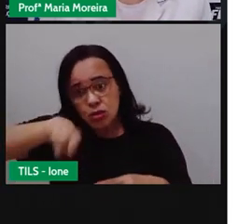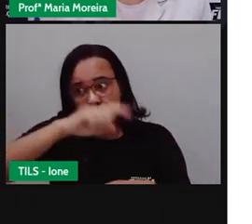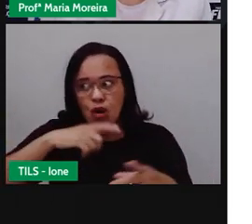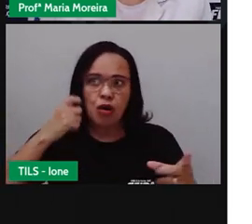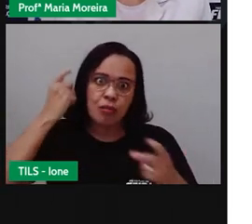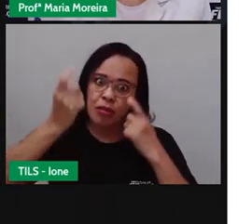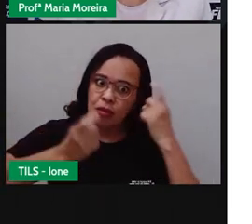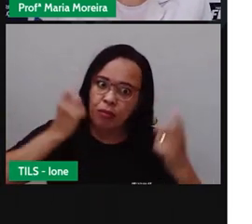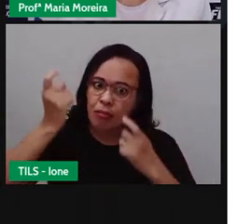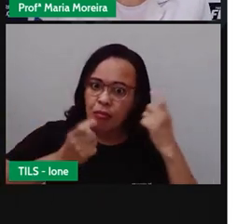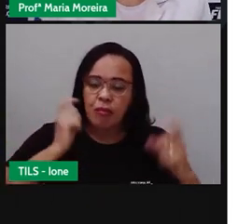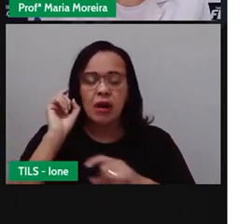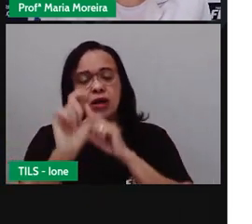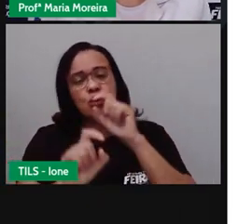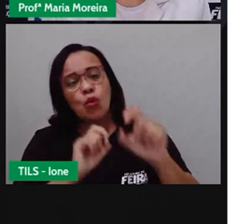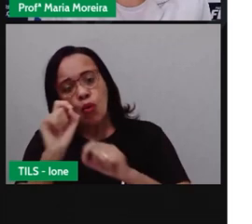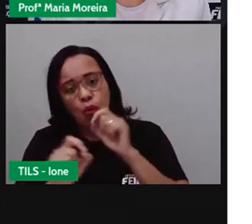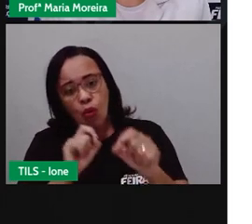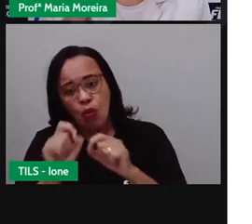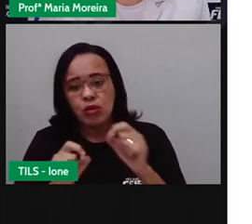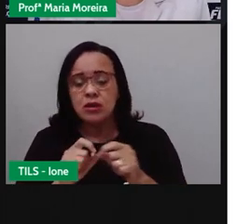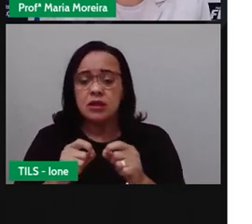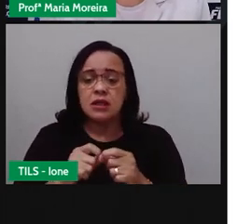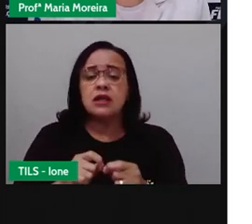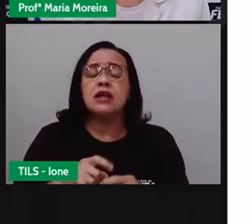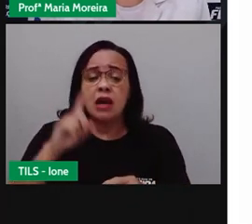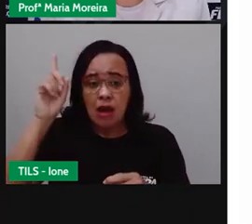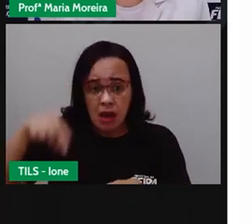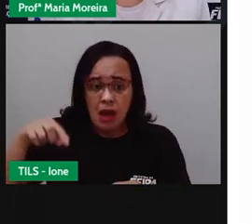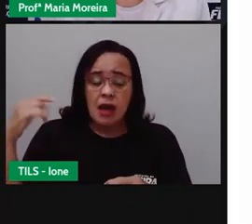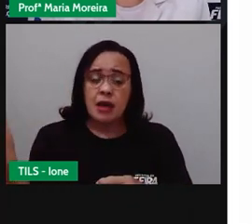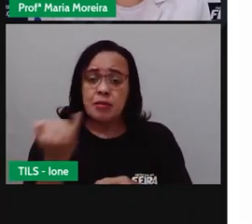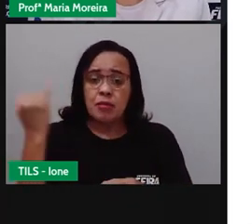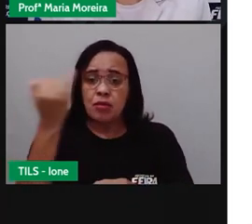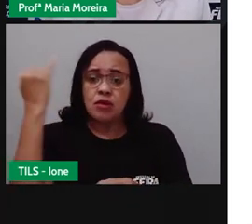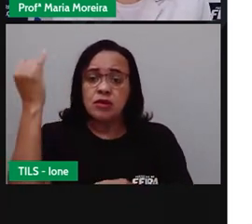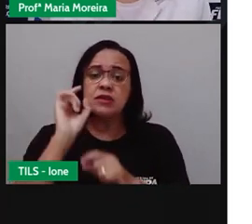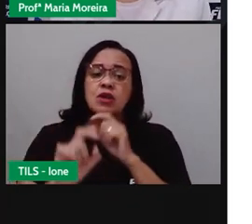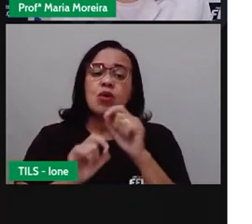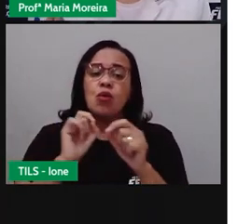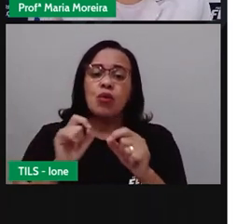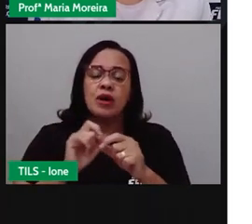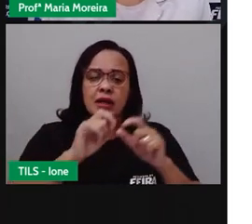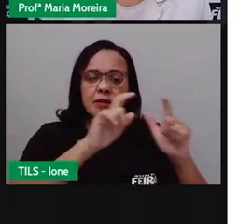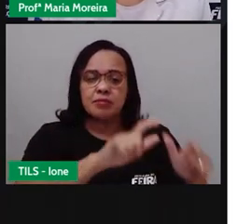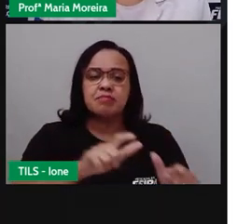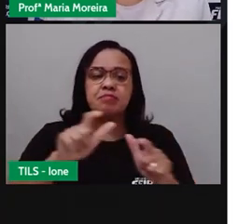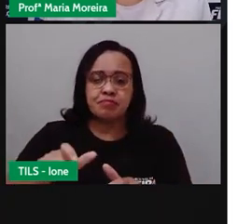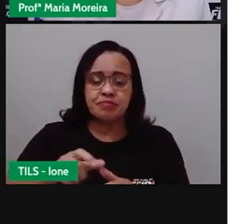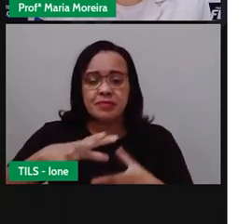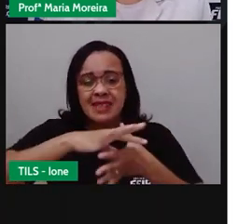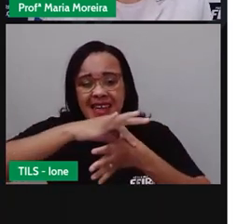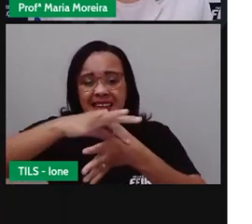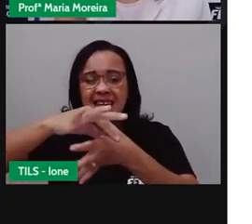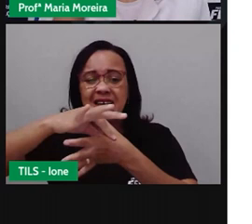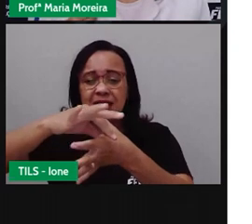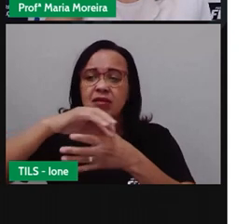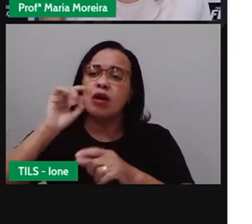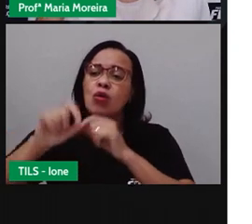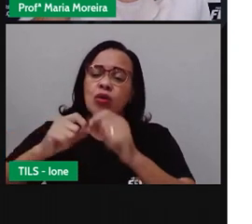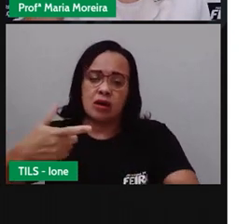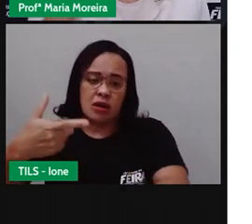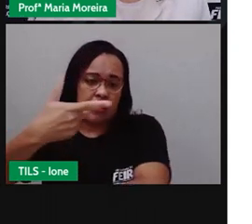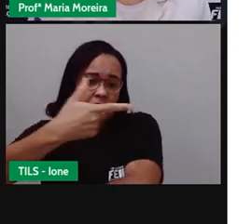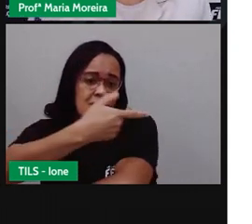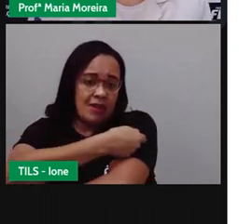com isso. E o meio de transporte tá de extrema importância, pra quê? Para o transporte das vacinas. Viram